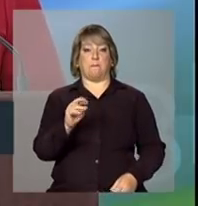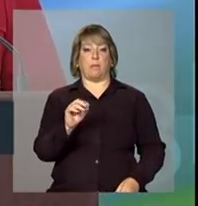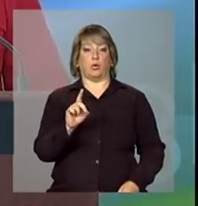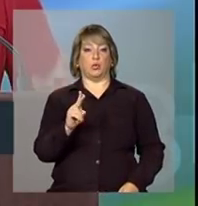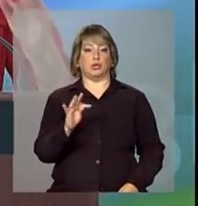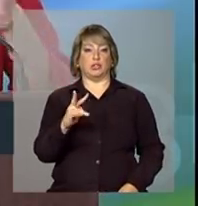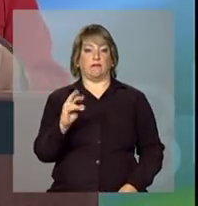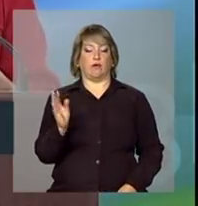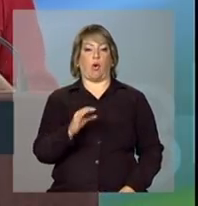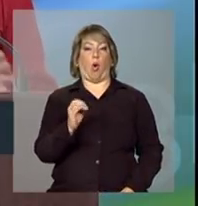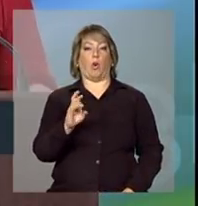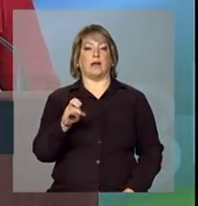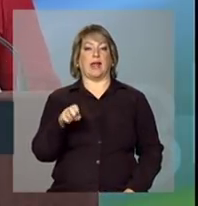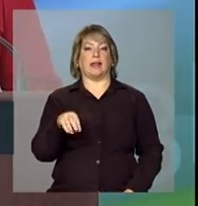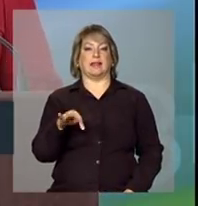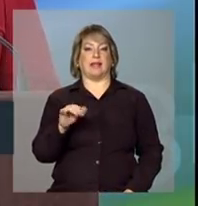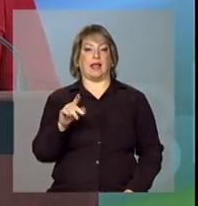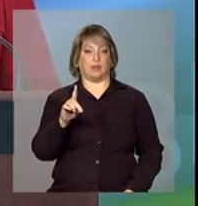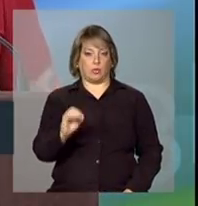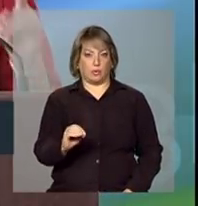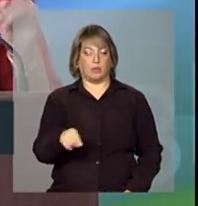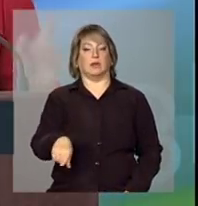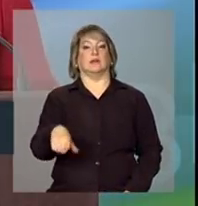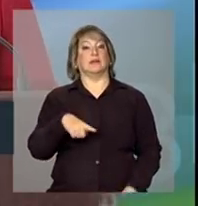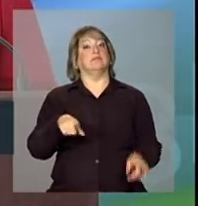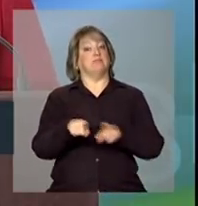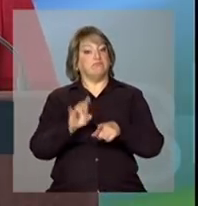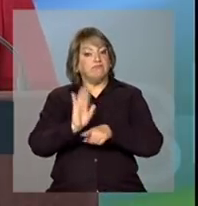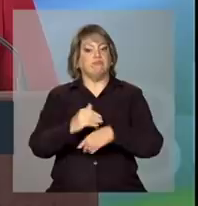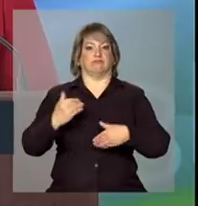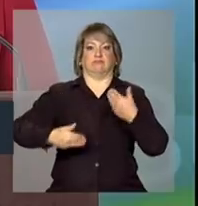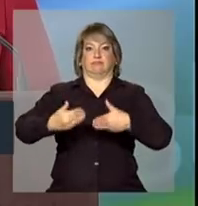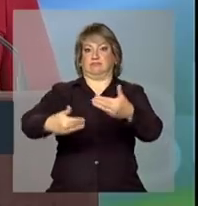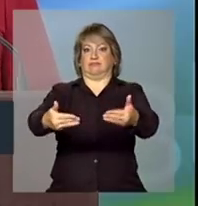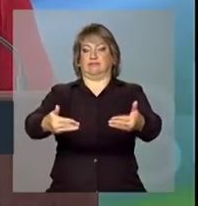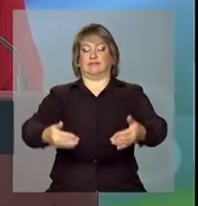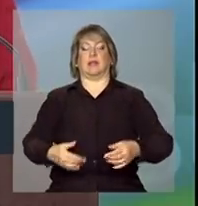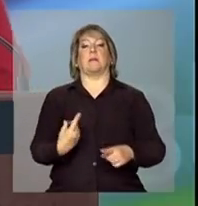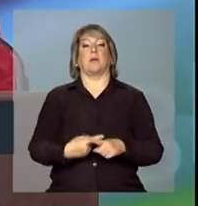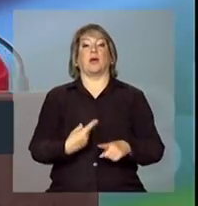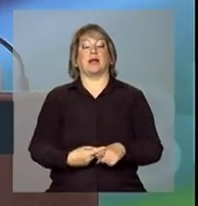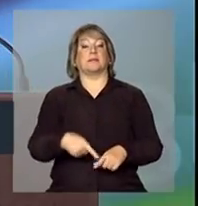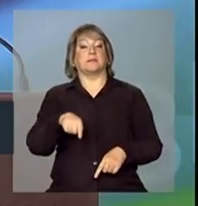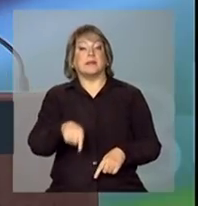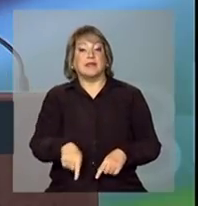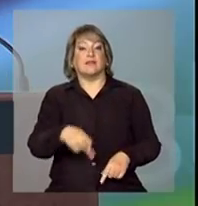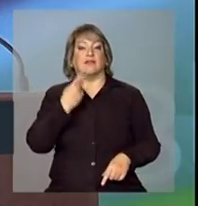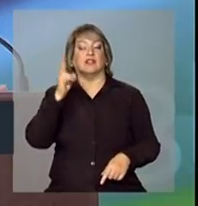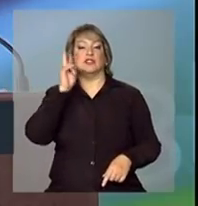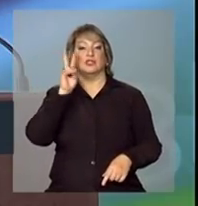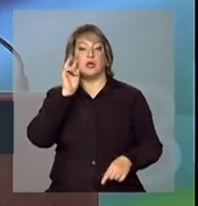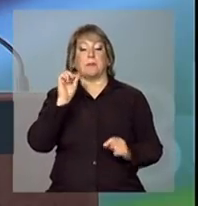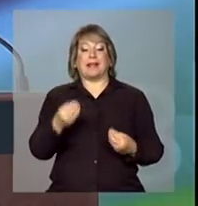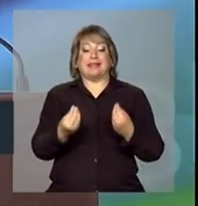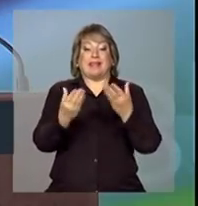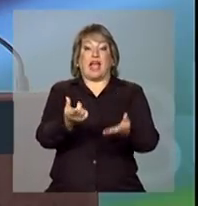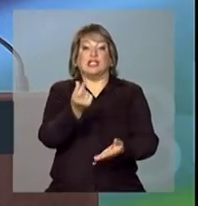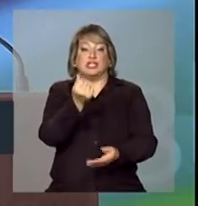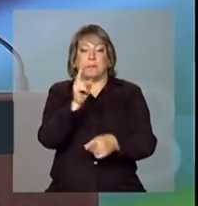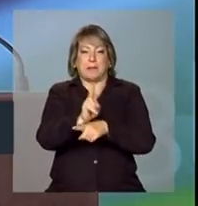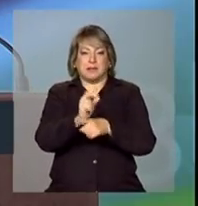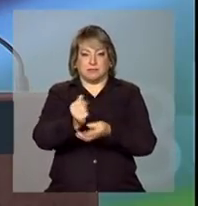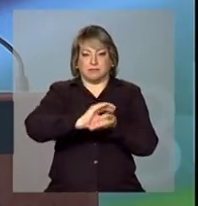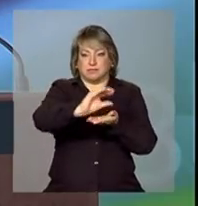que também serviu de impulso para esse processo, porque tratava-se de dar crédito de